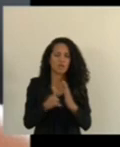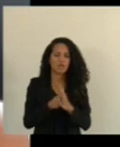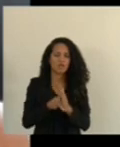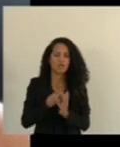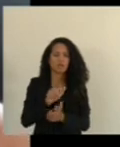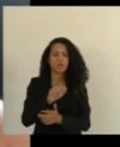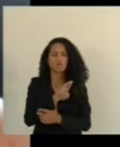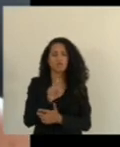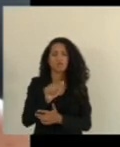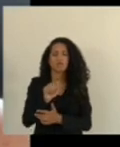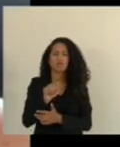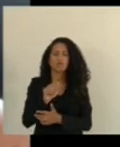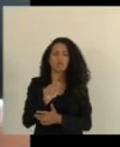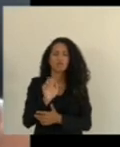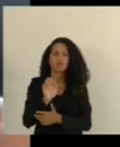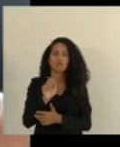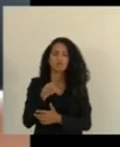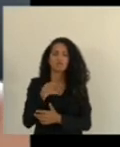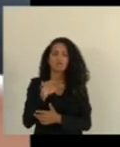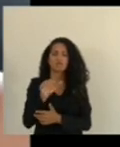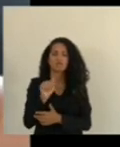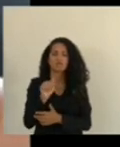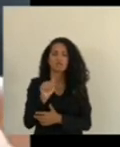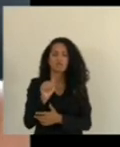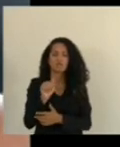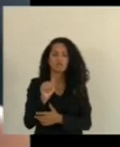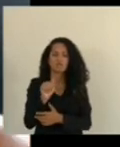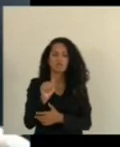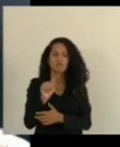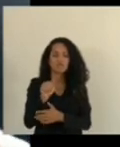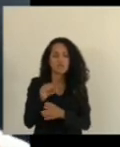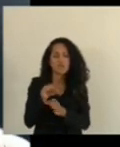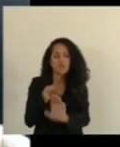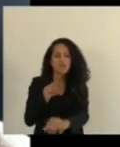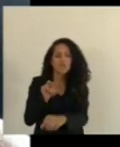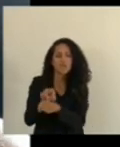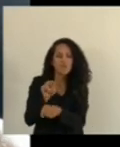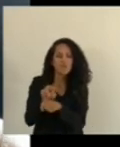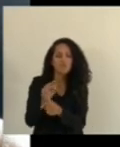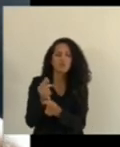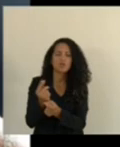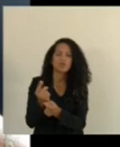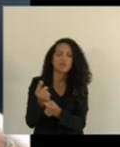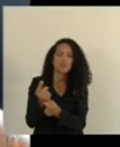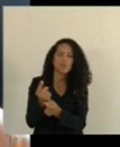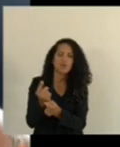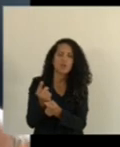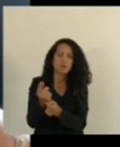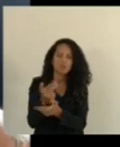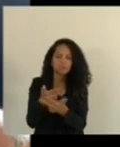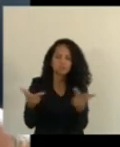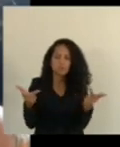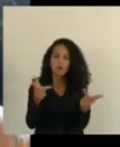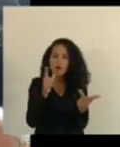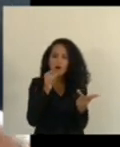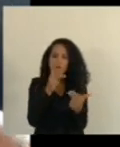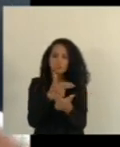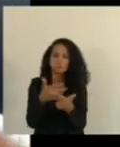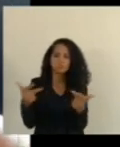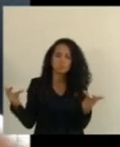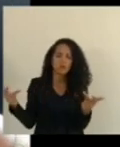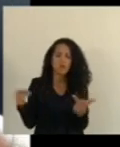que é a agência que cuida da questão dos recursos hídricos não existe motivo